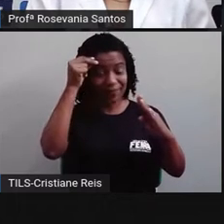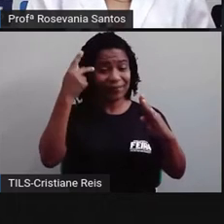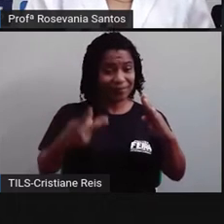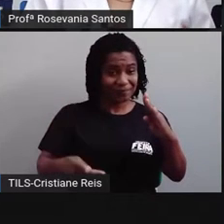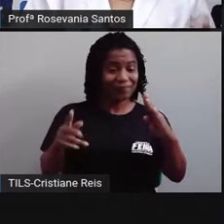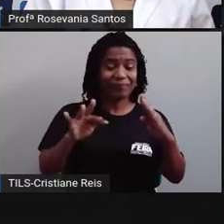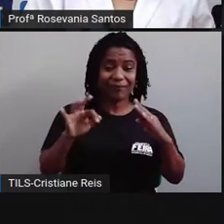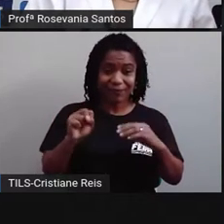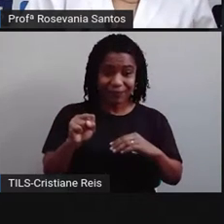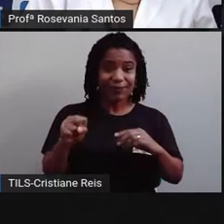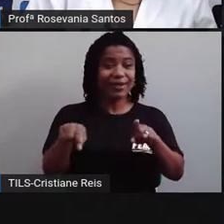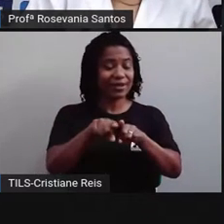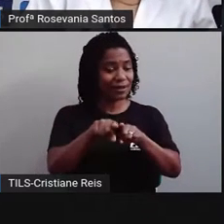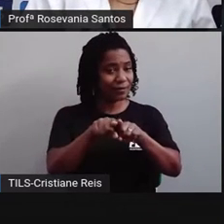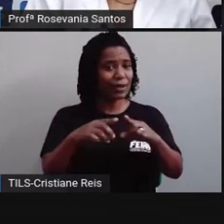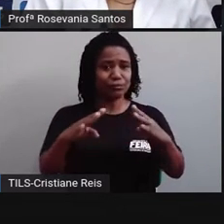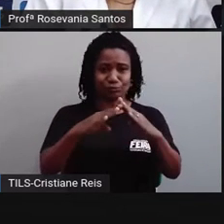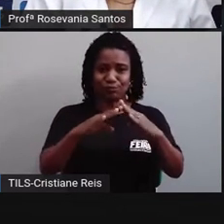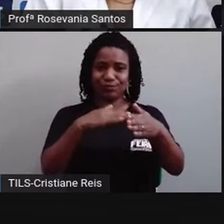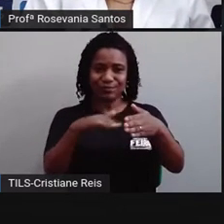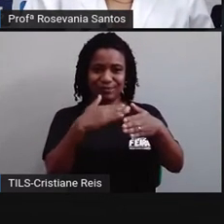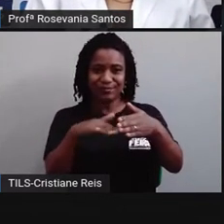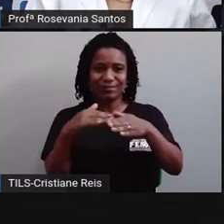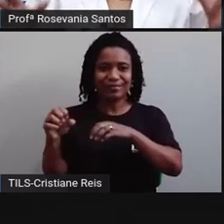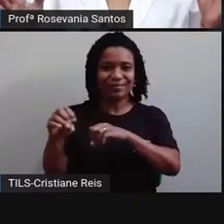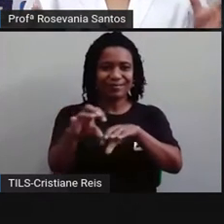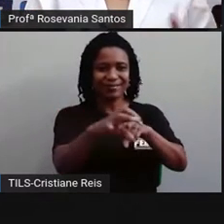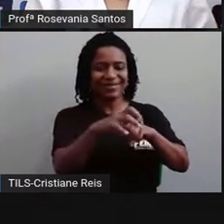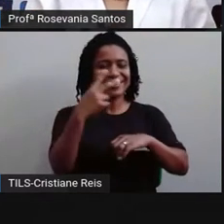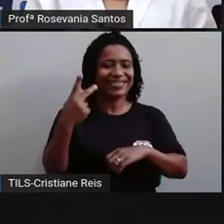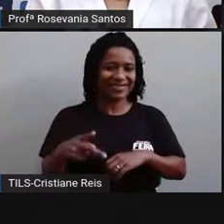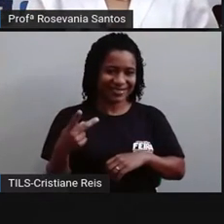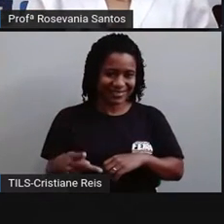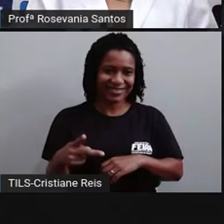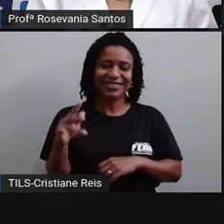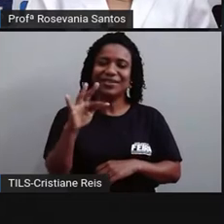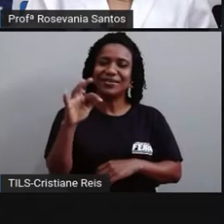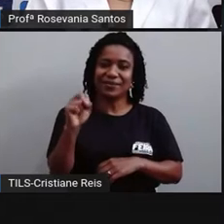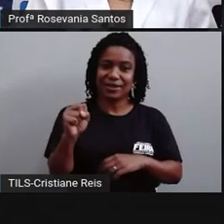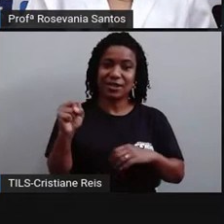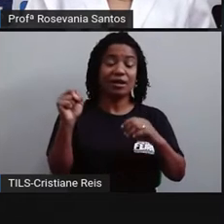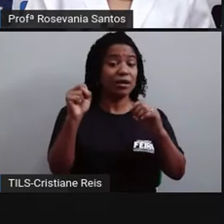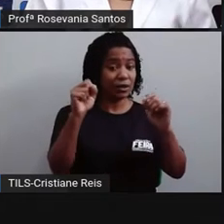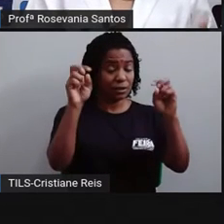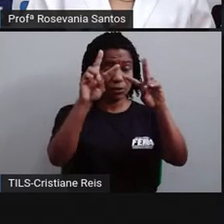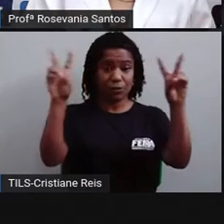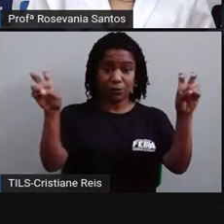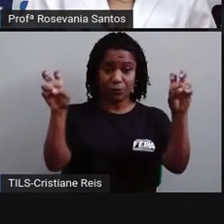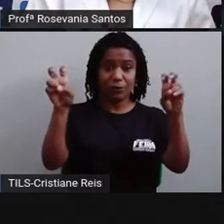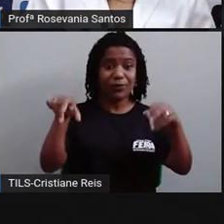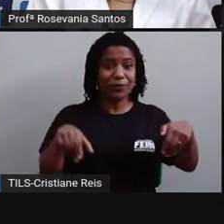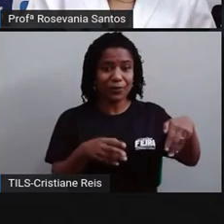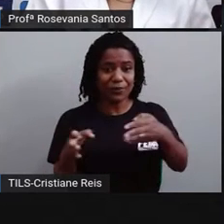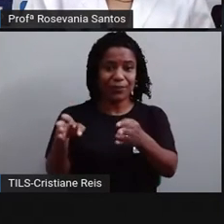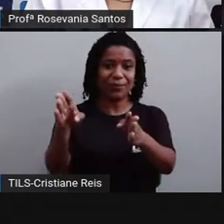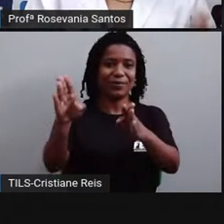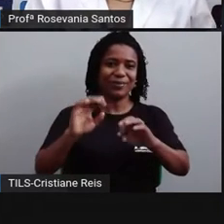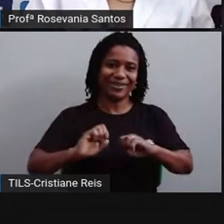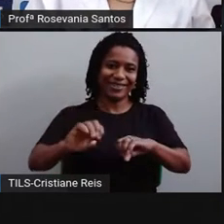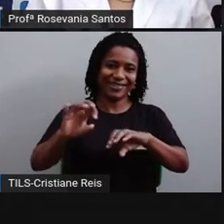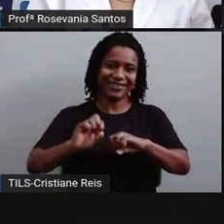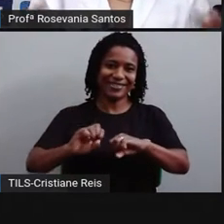de Feira de Santana, da Secretaria de Educação do município e uma frase dizendo assim, né? Caminhos da educação.